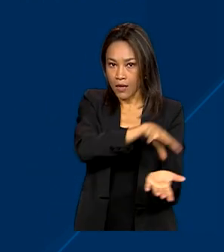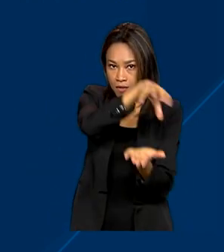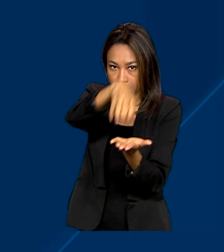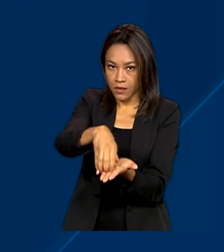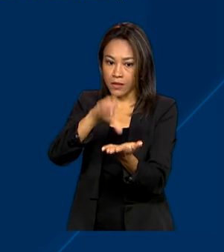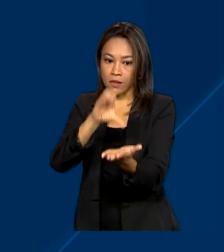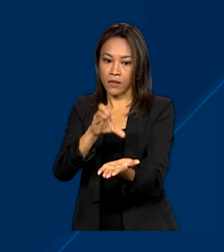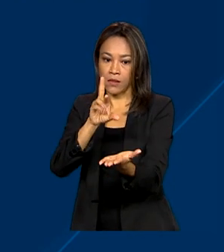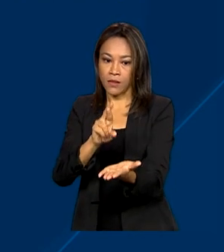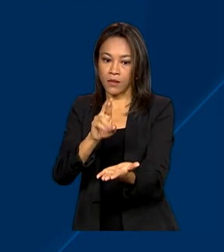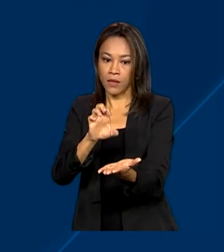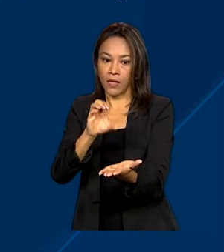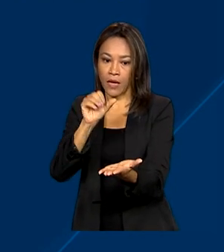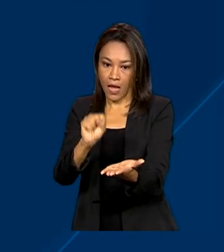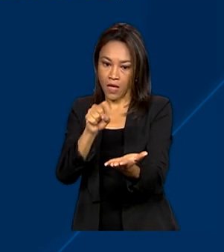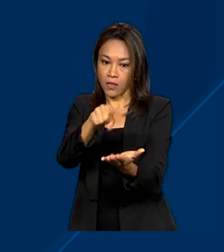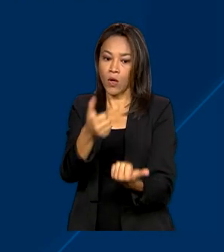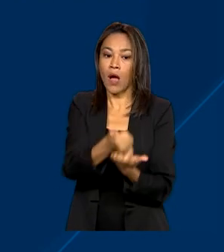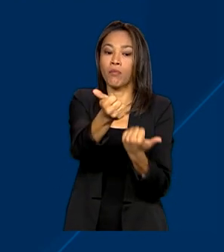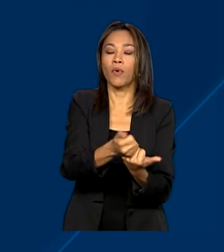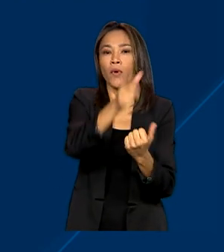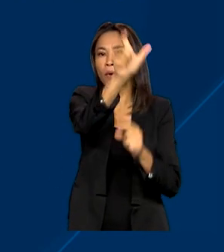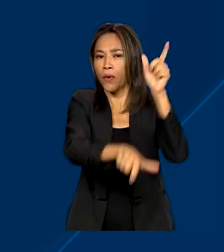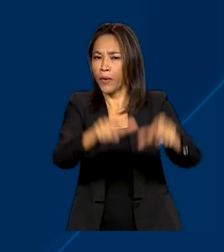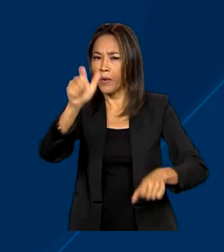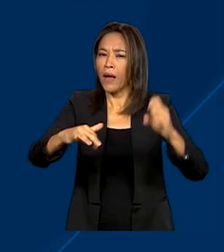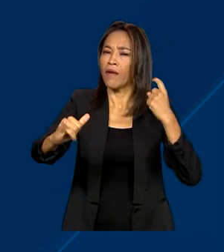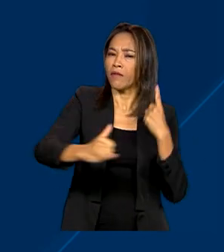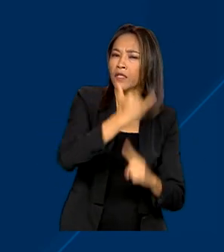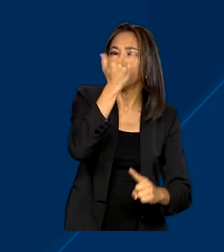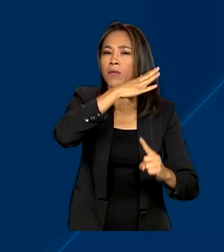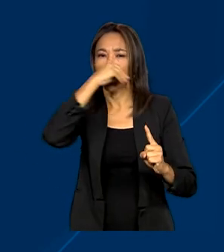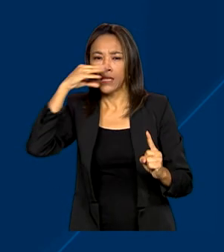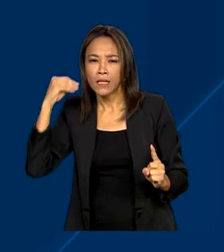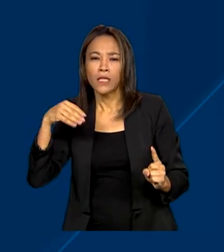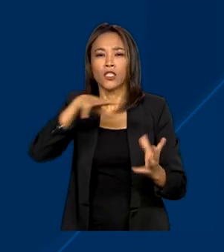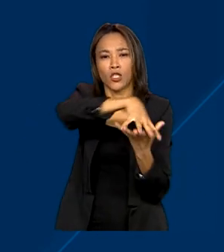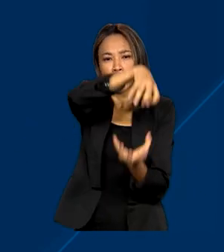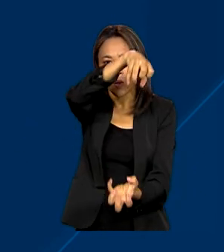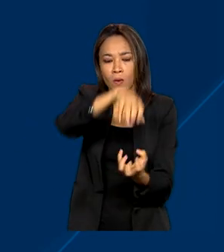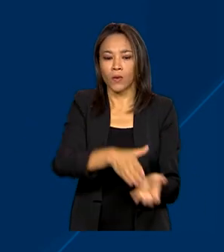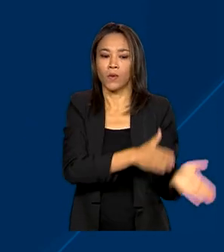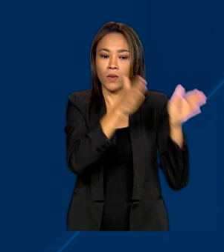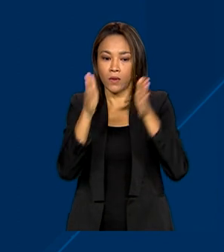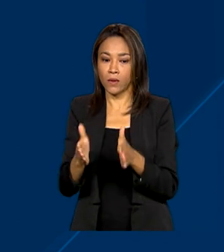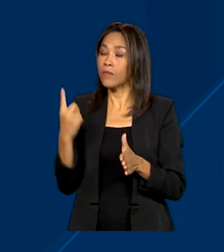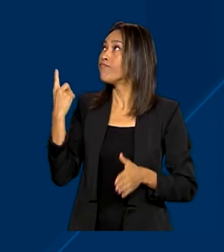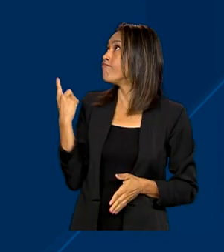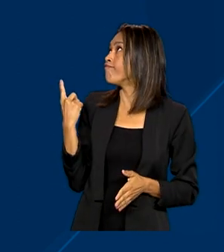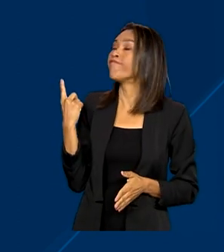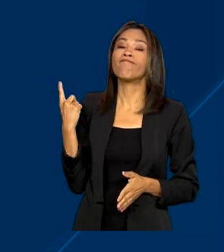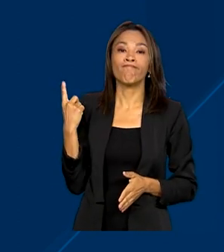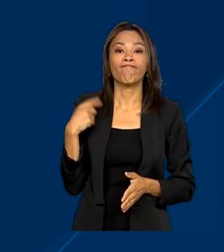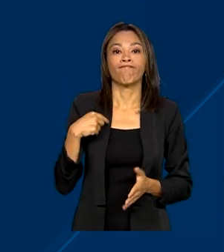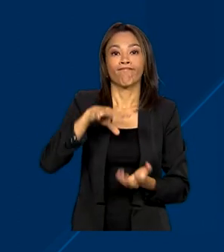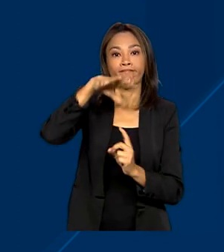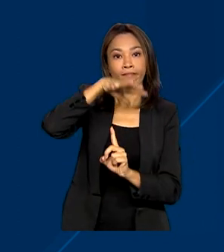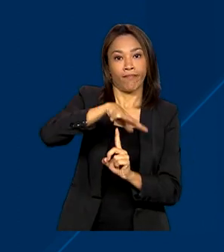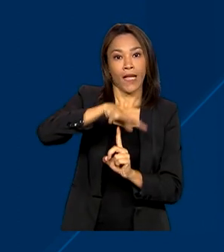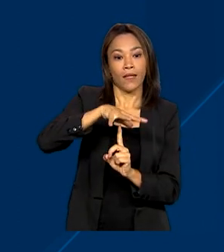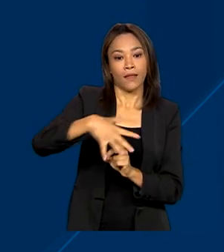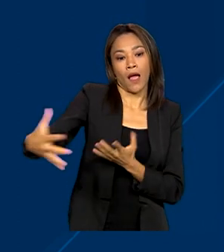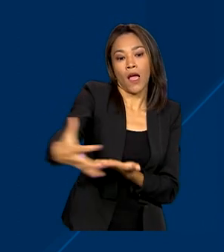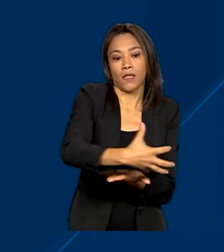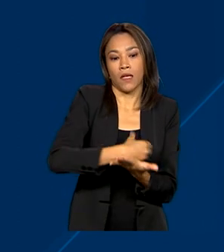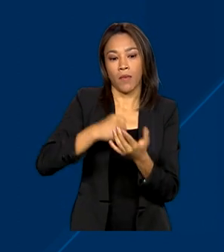pessoas com maiores vulnerabilidades e idosos. A CEA GESP está arrecadando alimentos para serem doados às